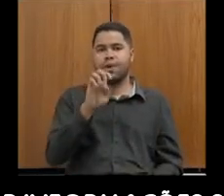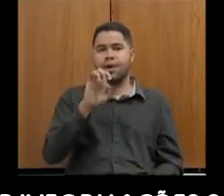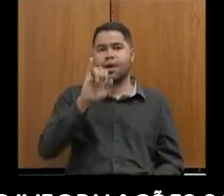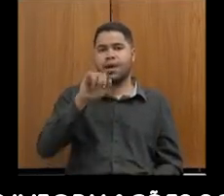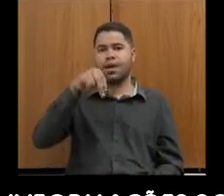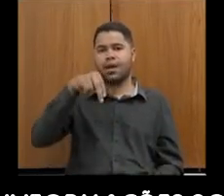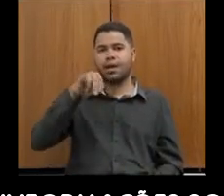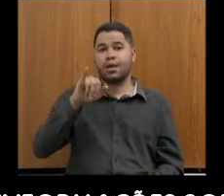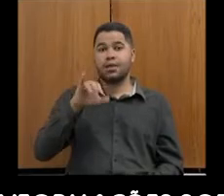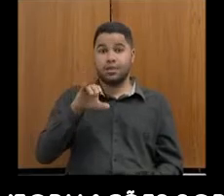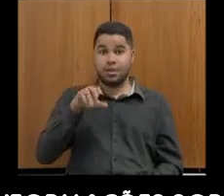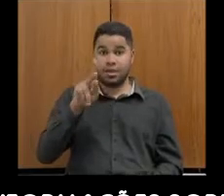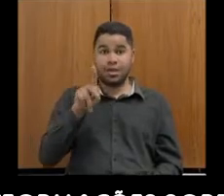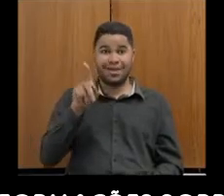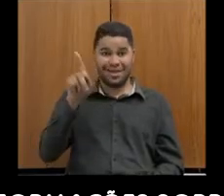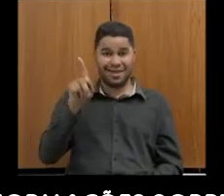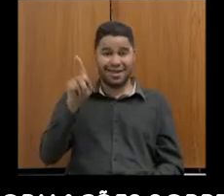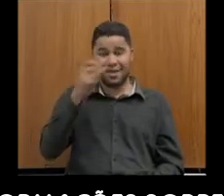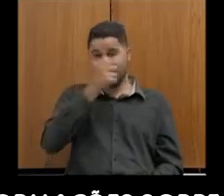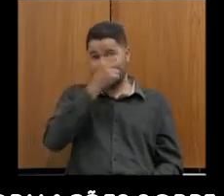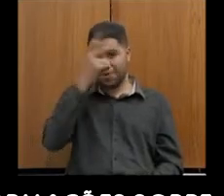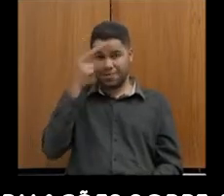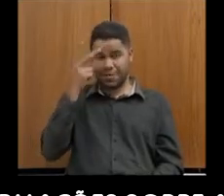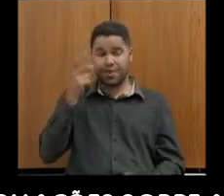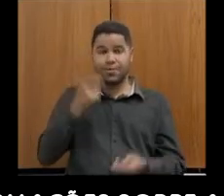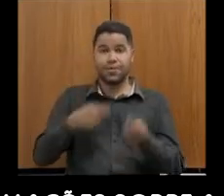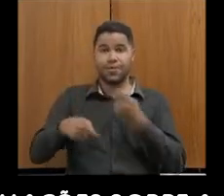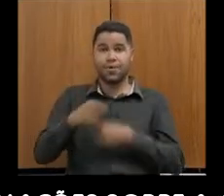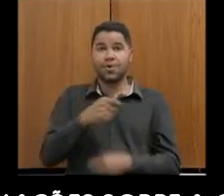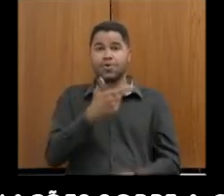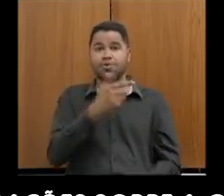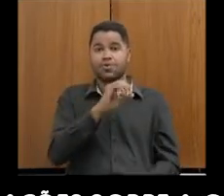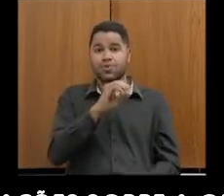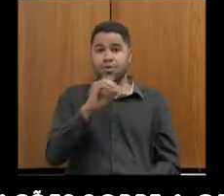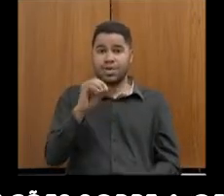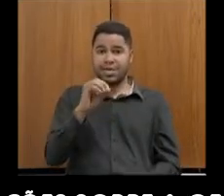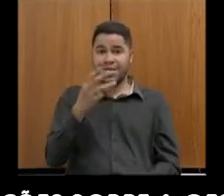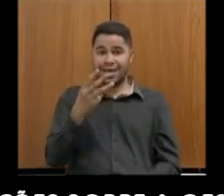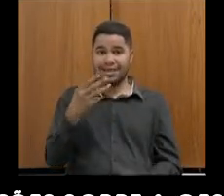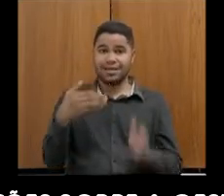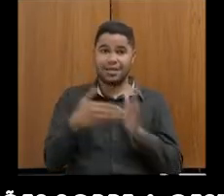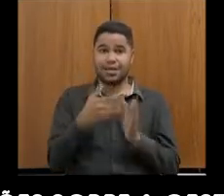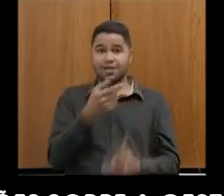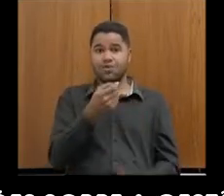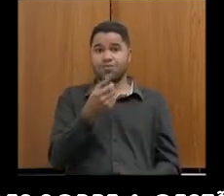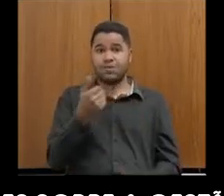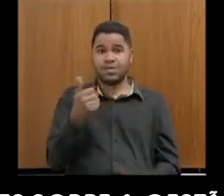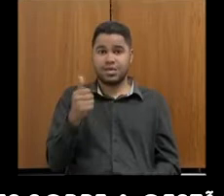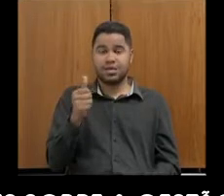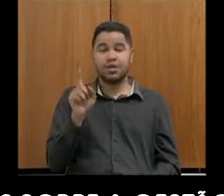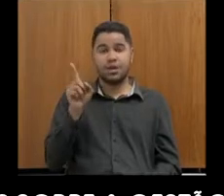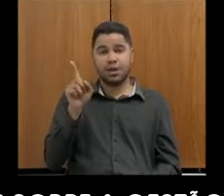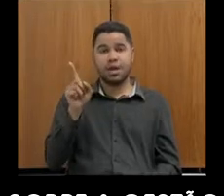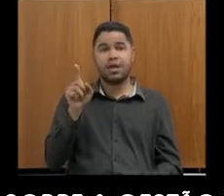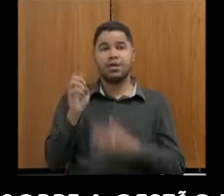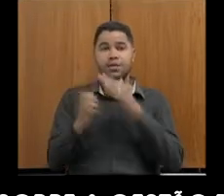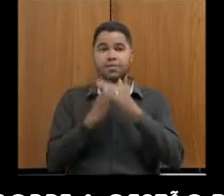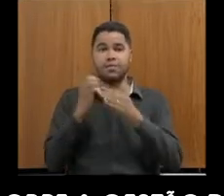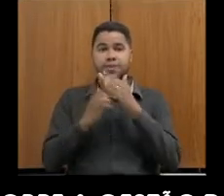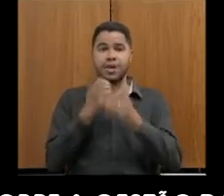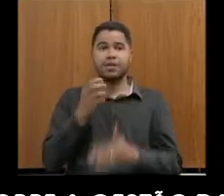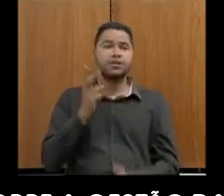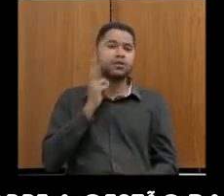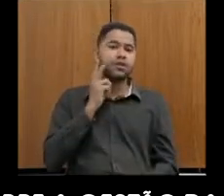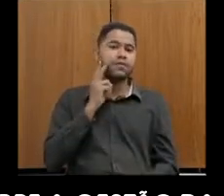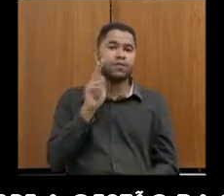de prefeito, lá na ocasião da gestão 2013-2016, eu tive com executivos da Heineken em São Paulo e eles